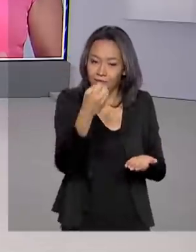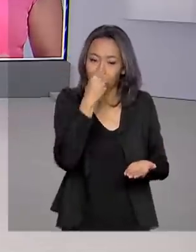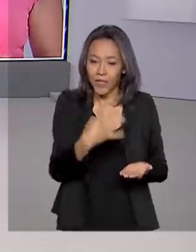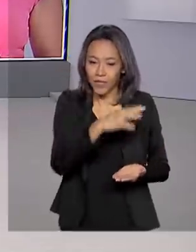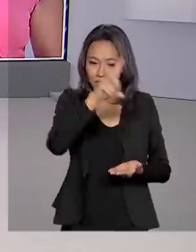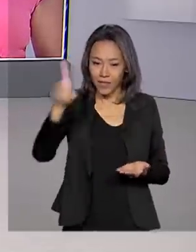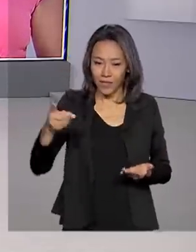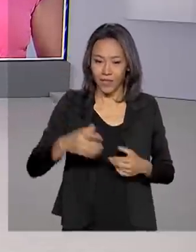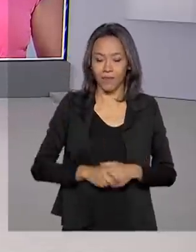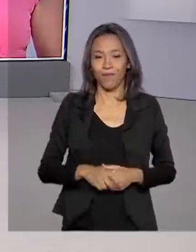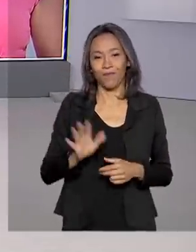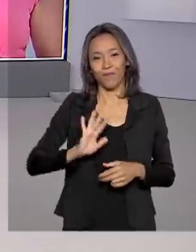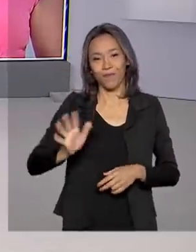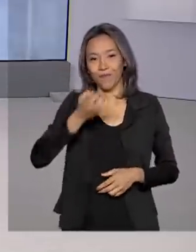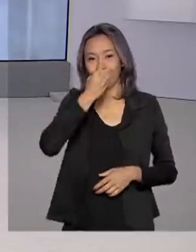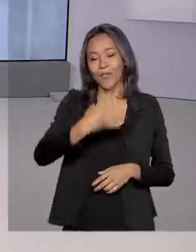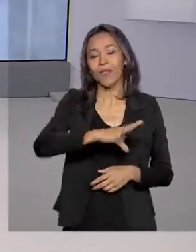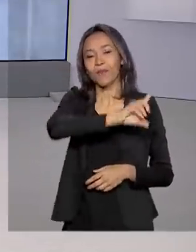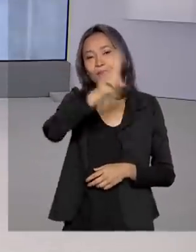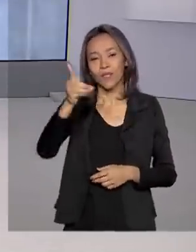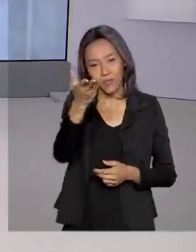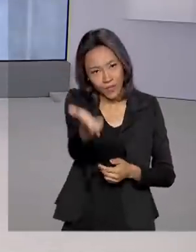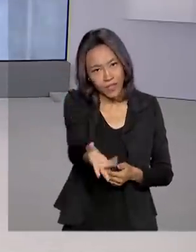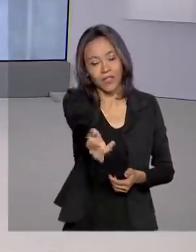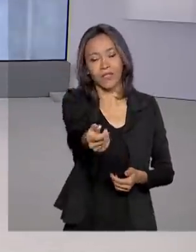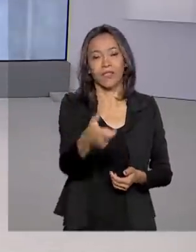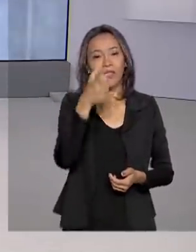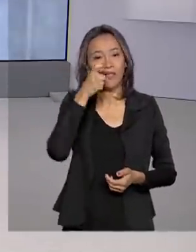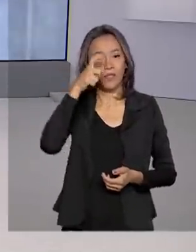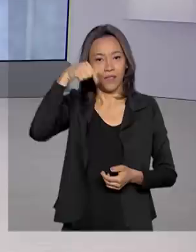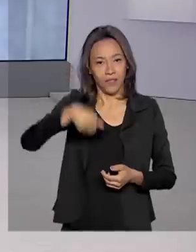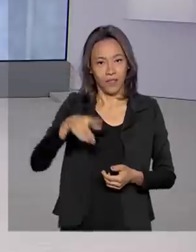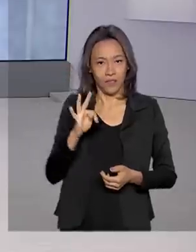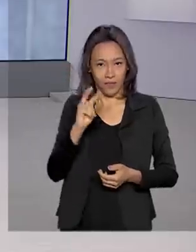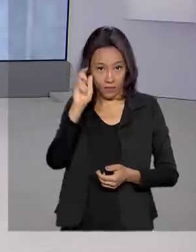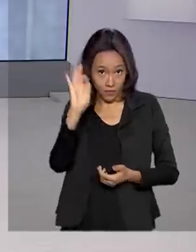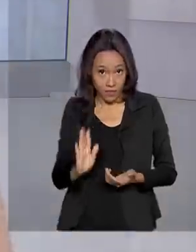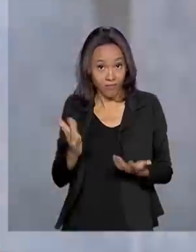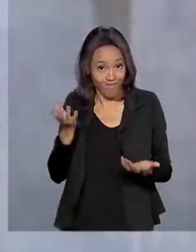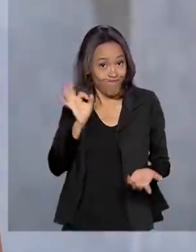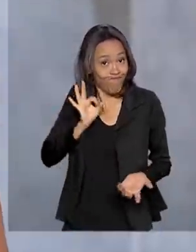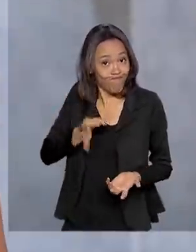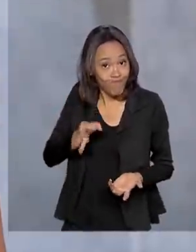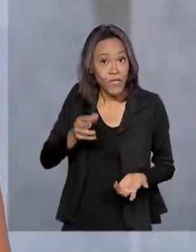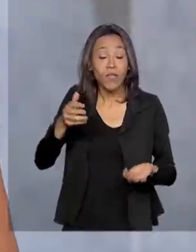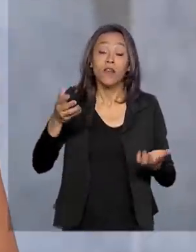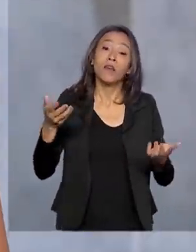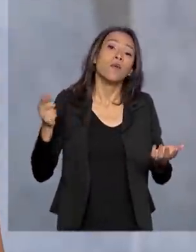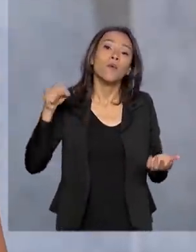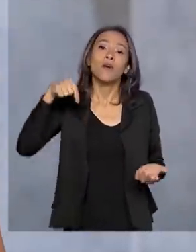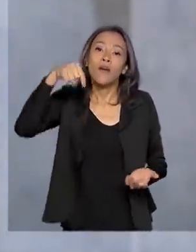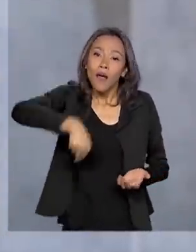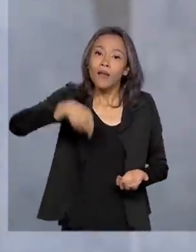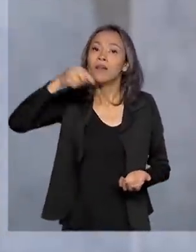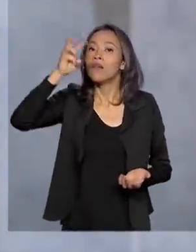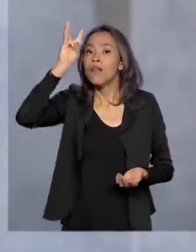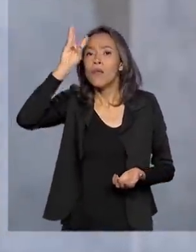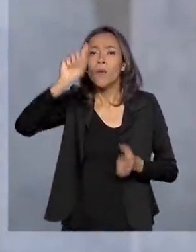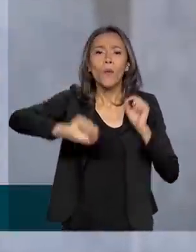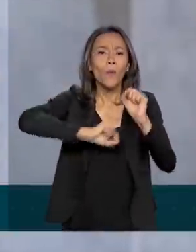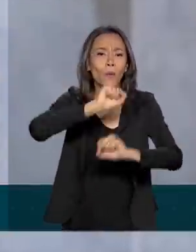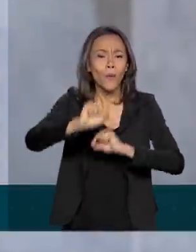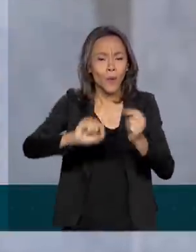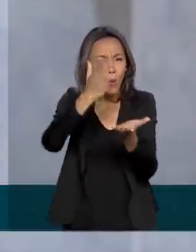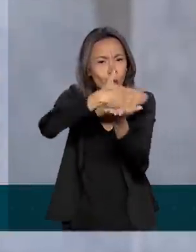Oi, Renata. Bom dia para você. Bom dia para você que acompanha a TV Brasil. É isso mesmo. E essa terça-feira começou aqui no Palácio do